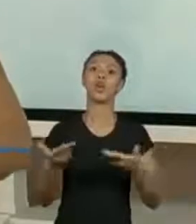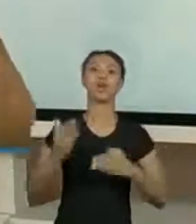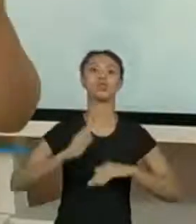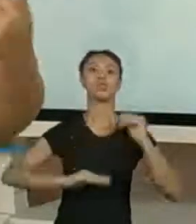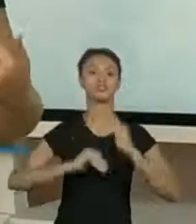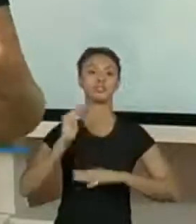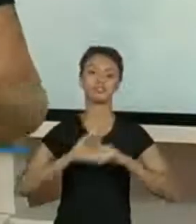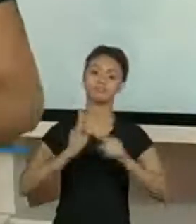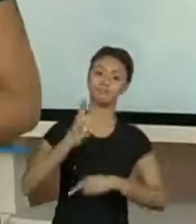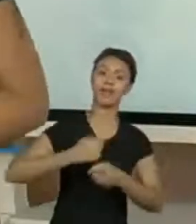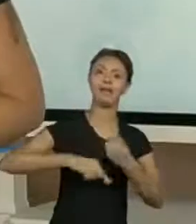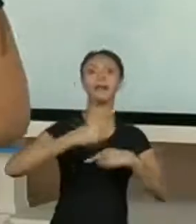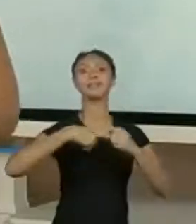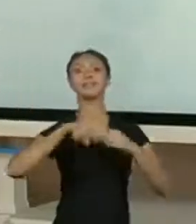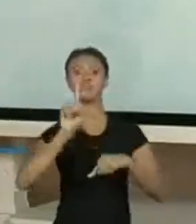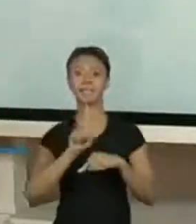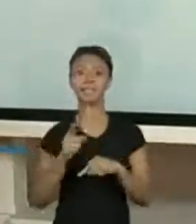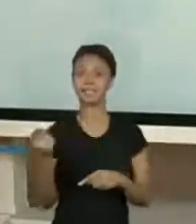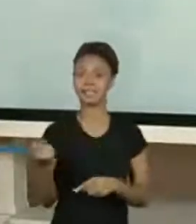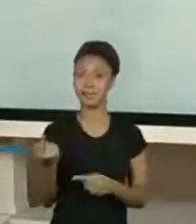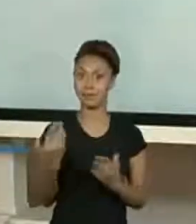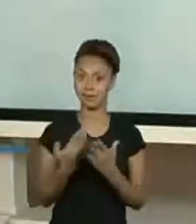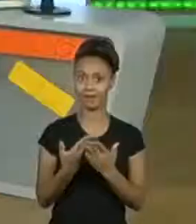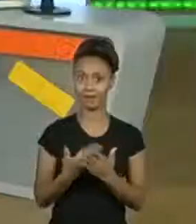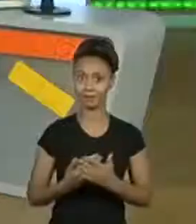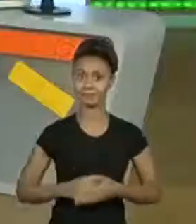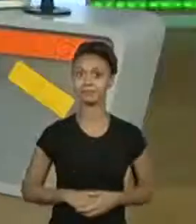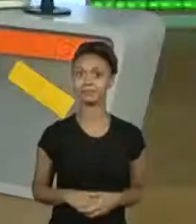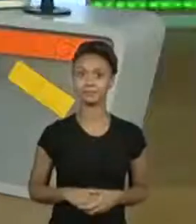melhor, das habilidades dessa primeira aula.